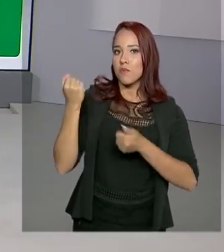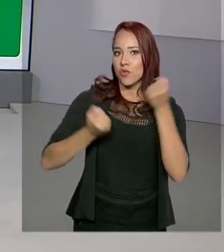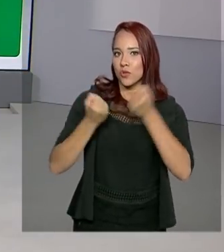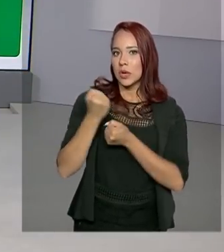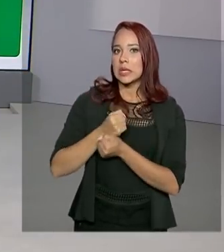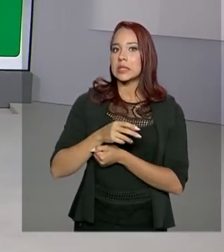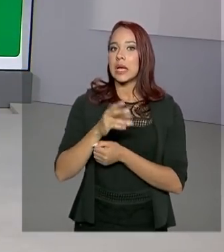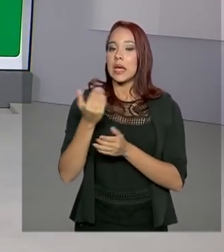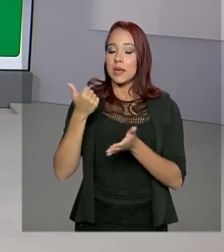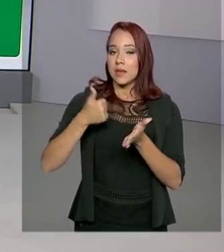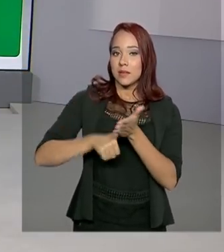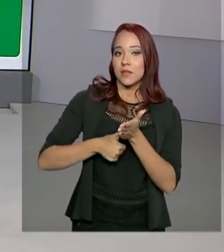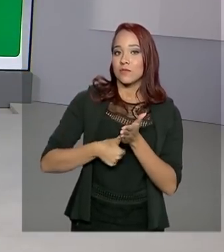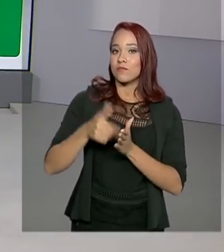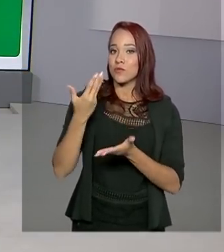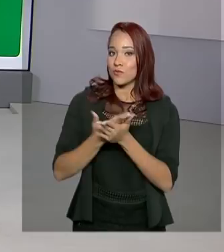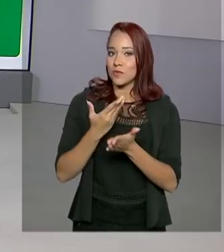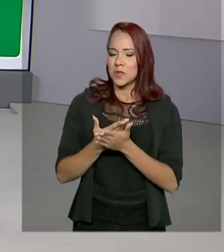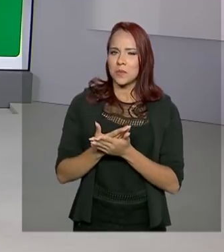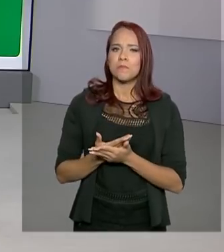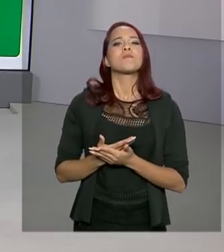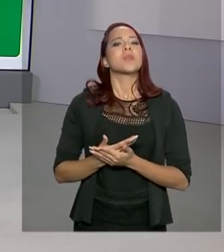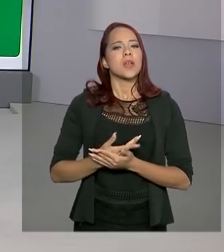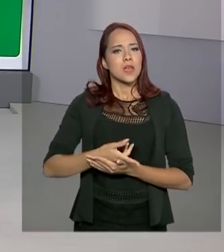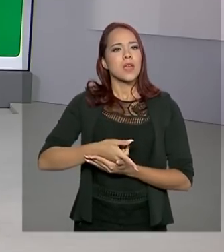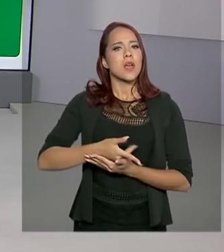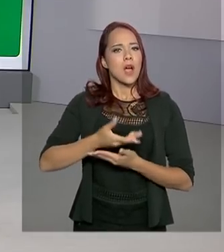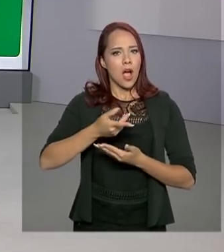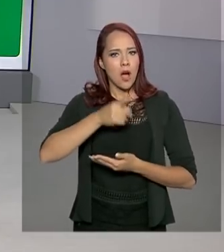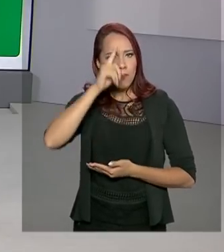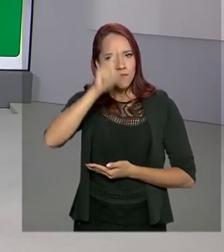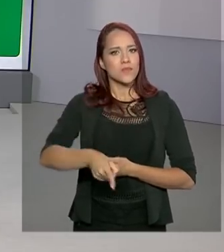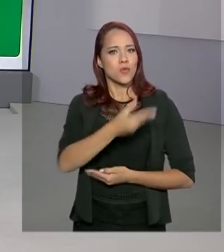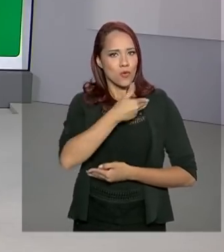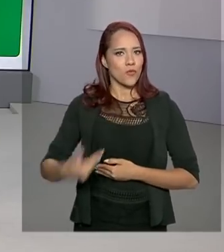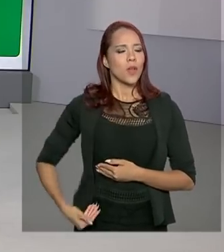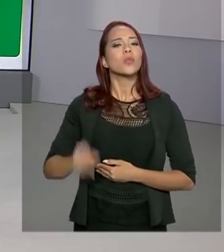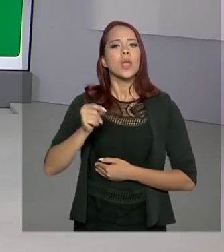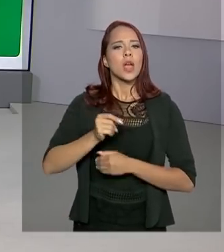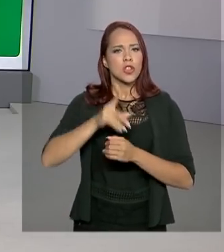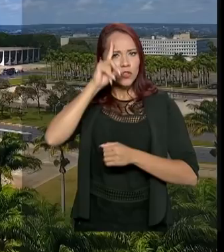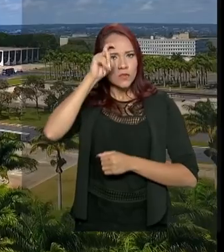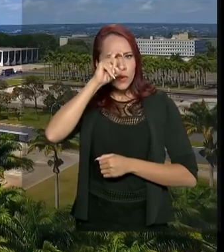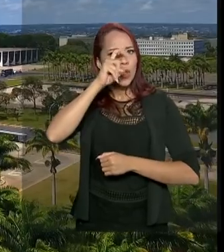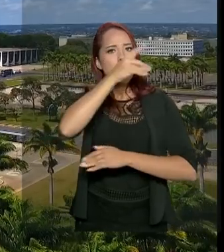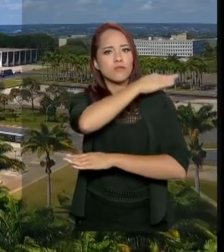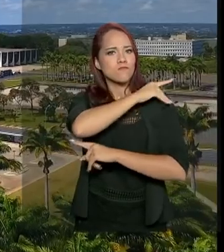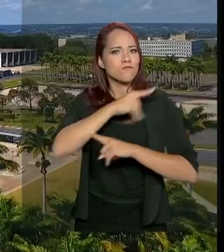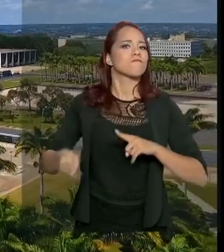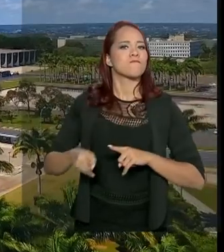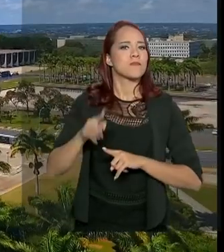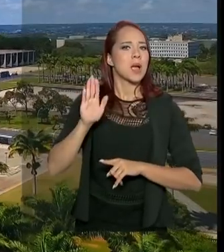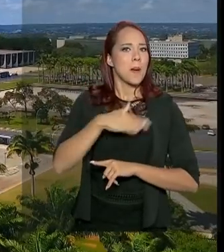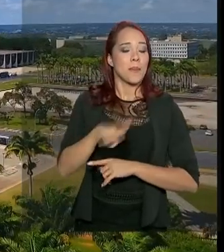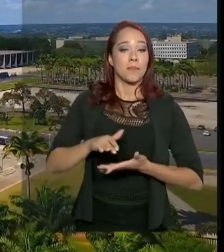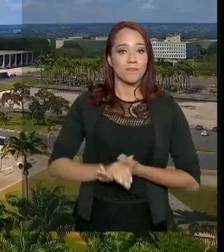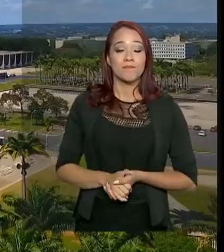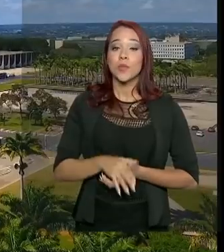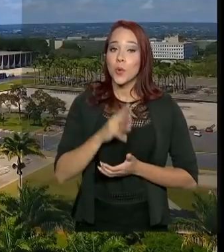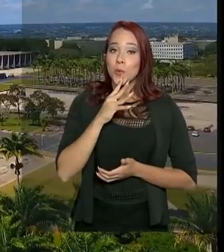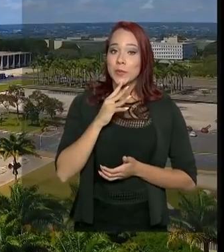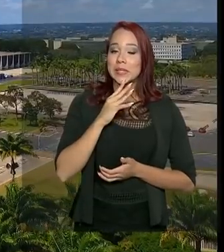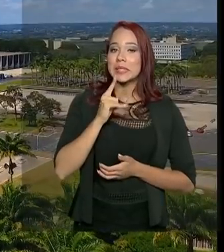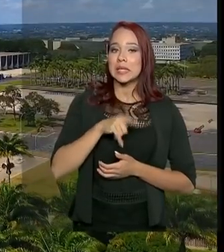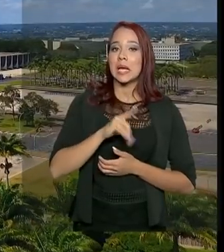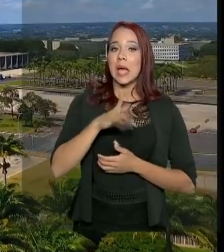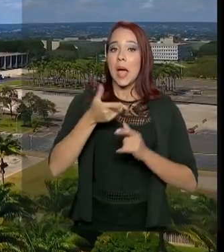estudantil. É, Roberto, e a palavra de ordem do governo esse ano foi desburocratizar. Conhecida como a Prefeitura